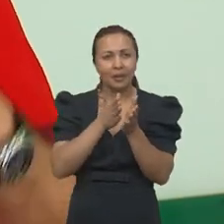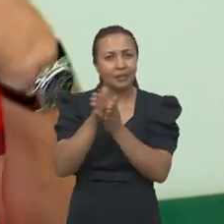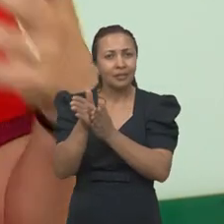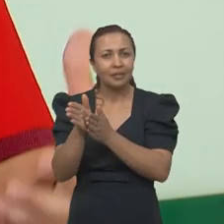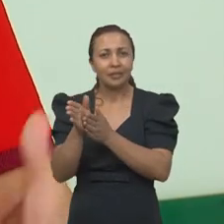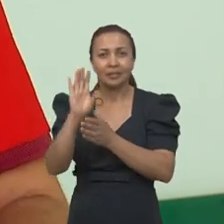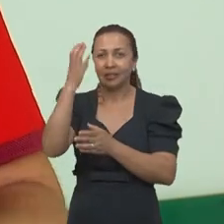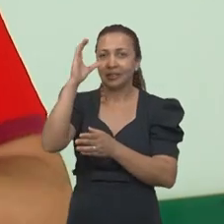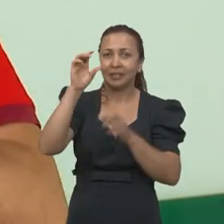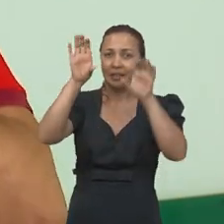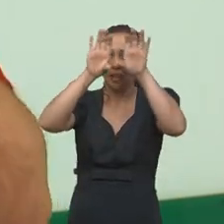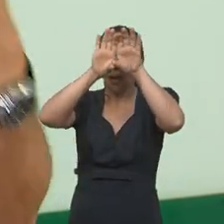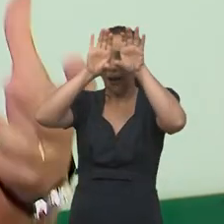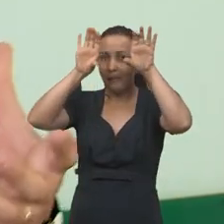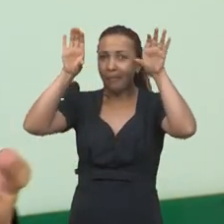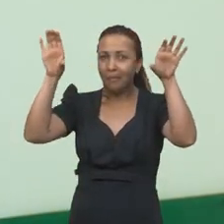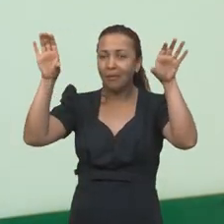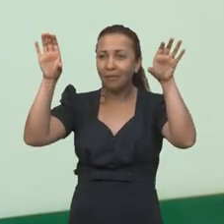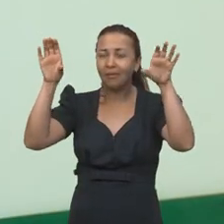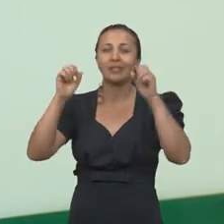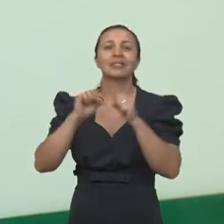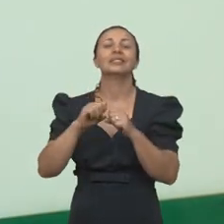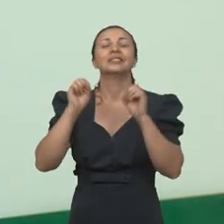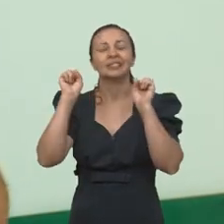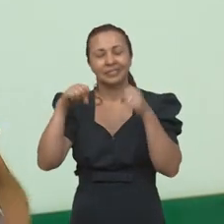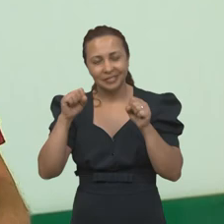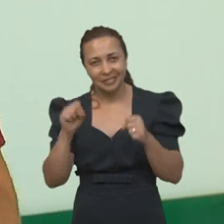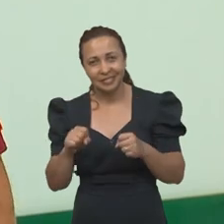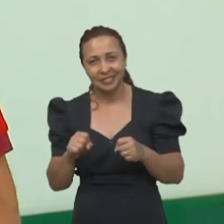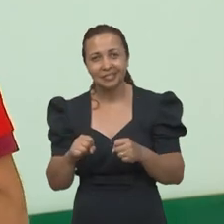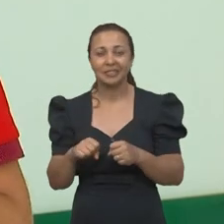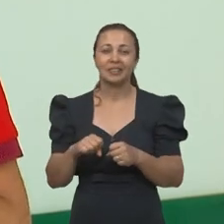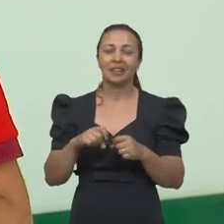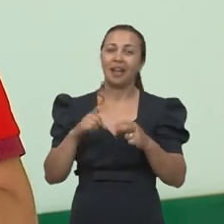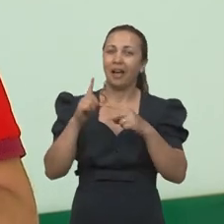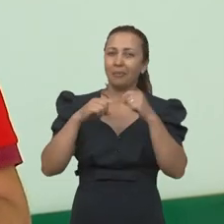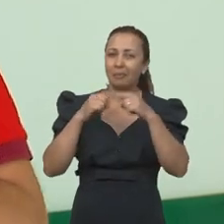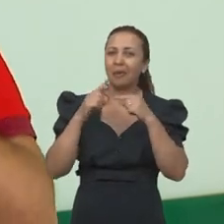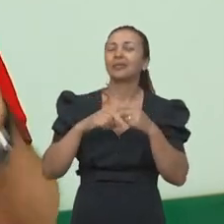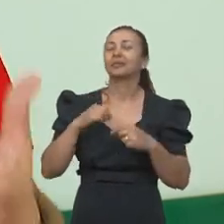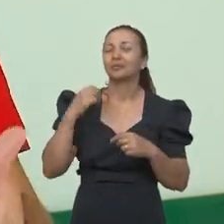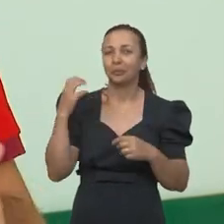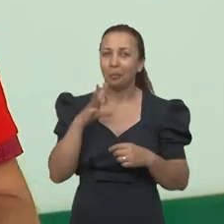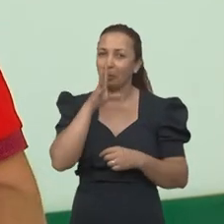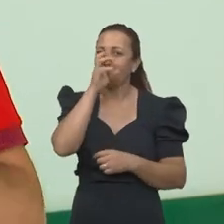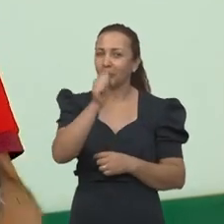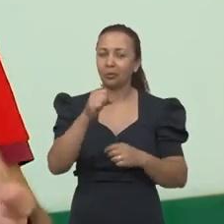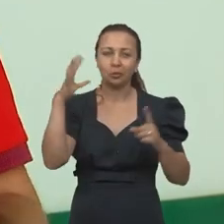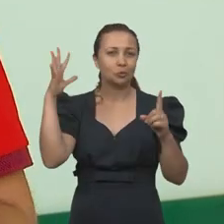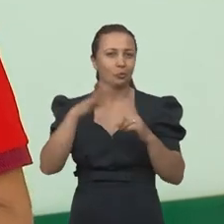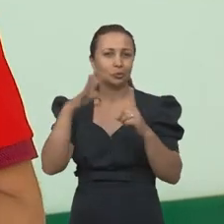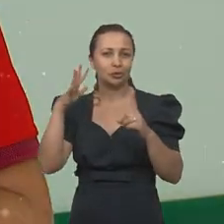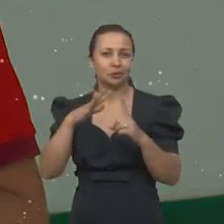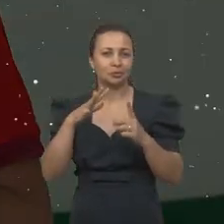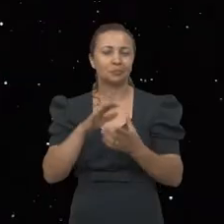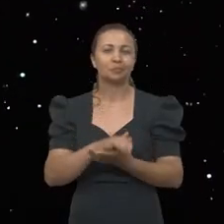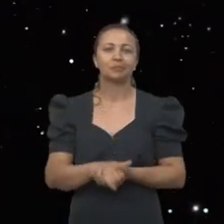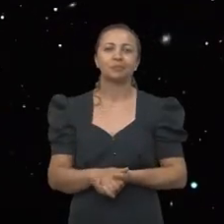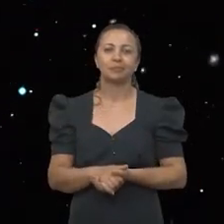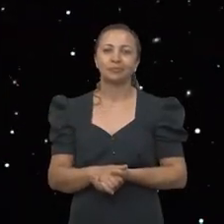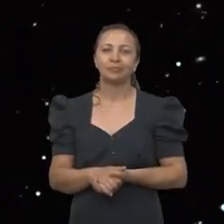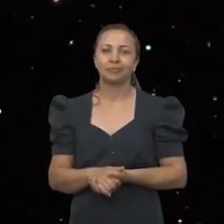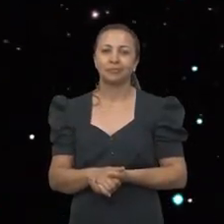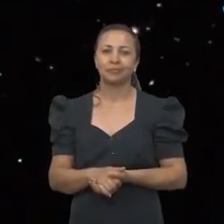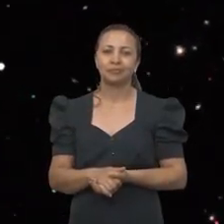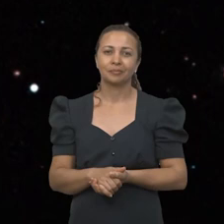das ciências do espaço, é, sim, um instrumento muito poderoso de estímulo para essa área.